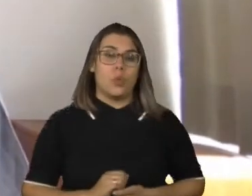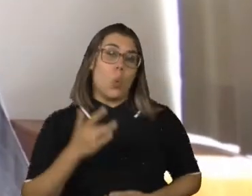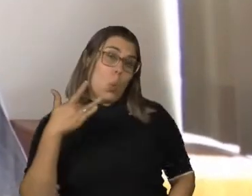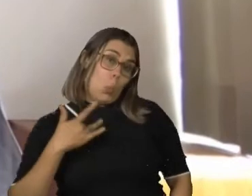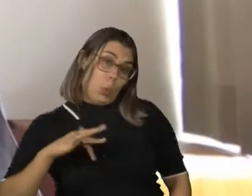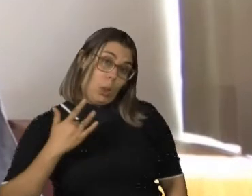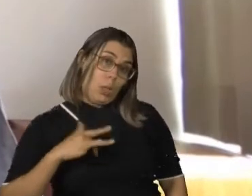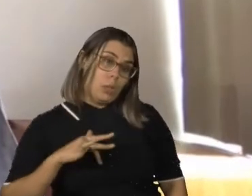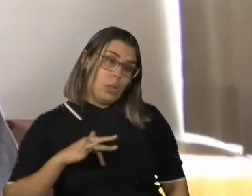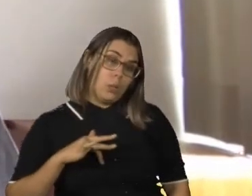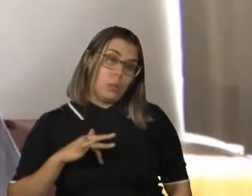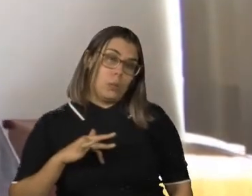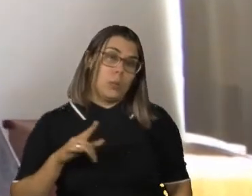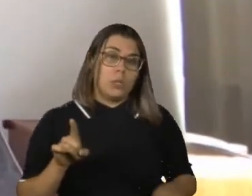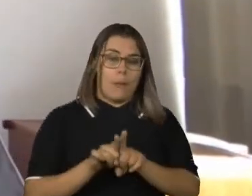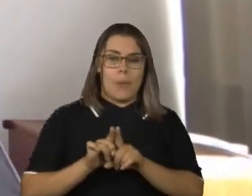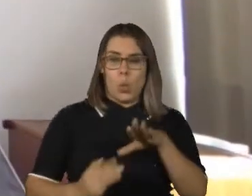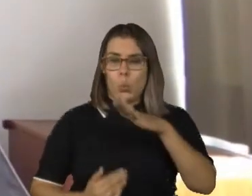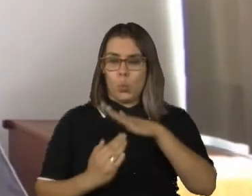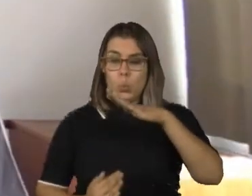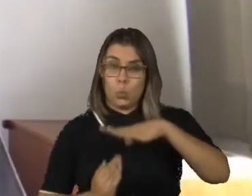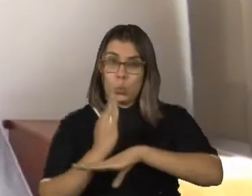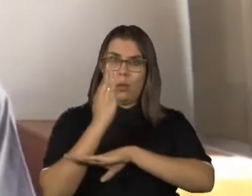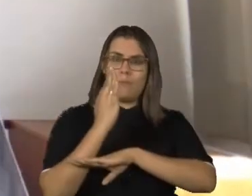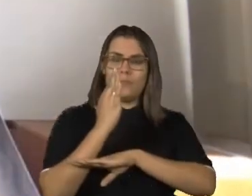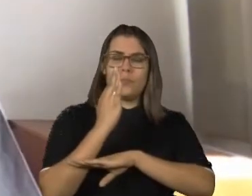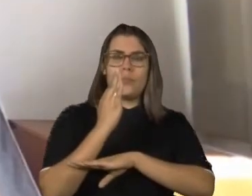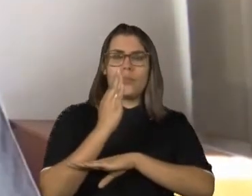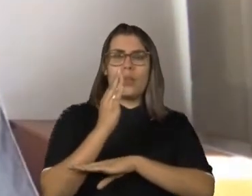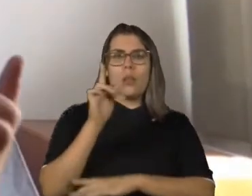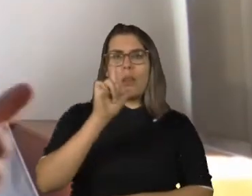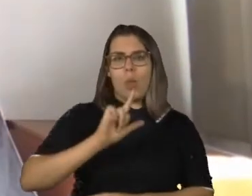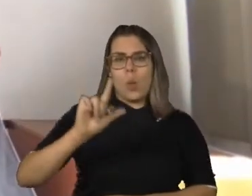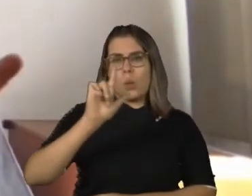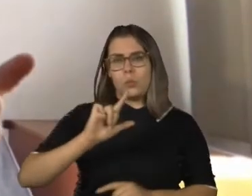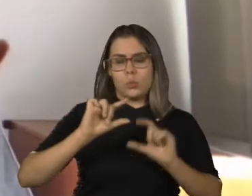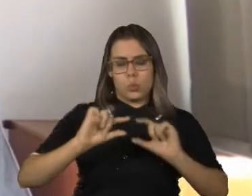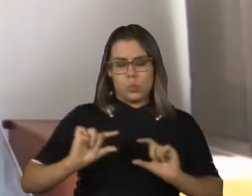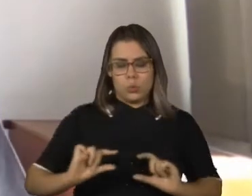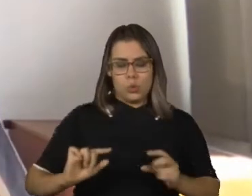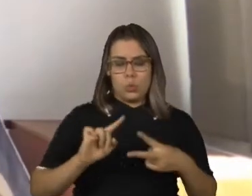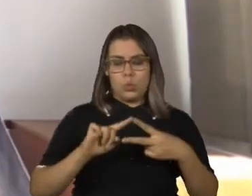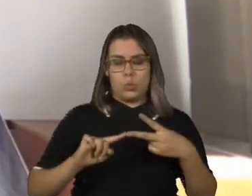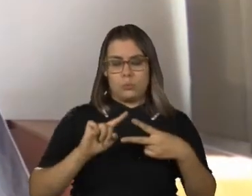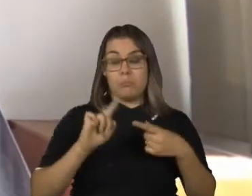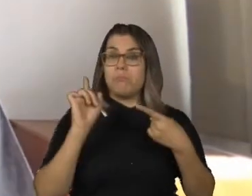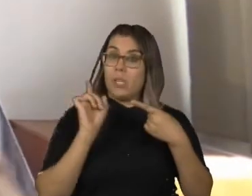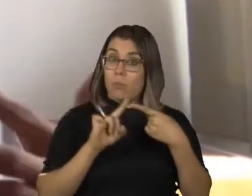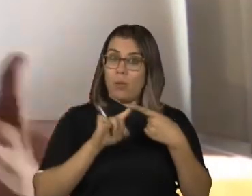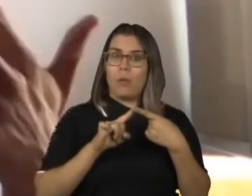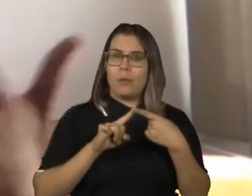e o arauto da superação. Geralmente, essas defesas são divididas em duas partes. Primeiro,